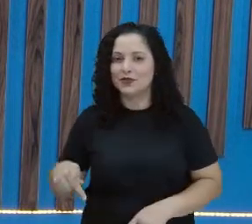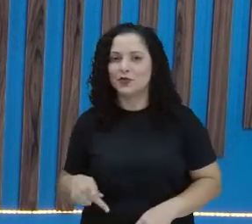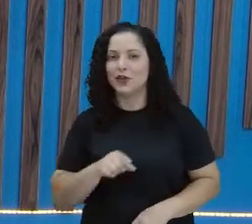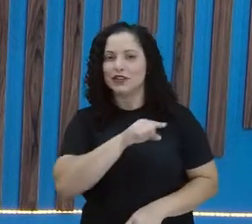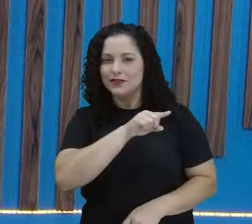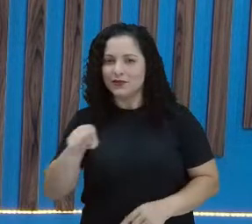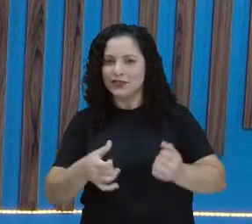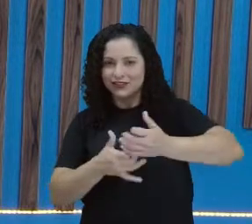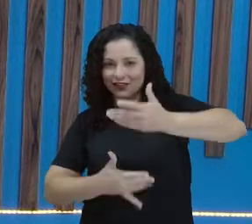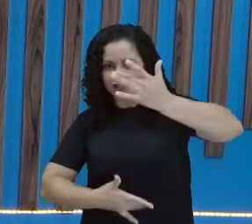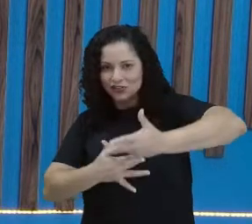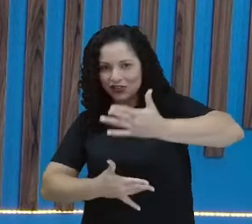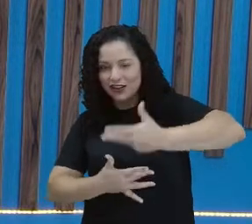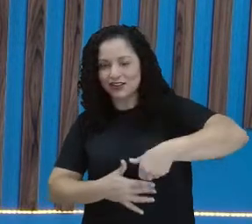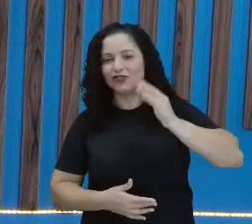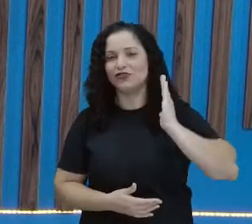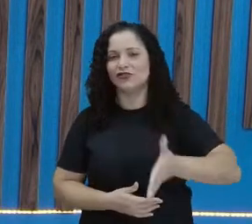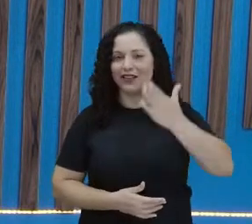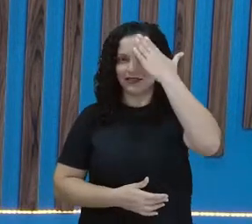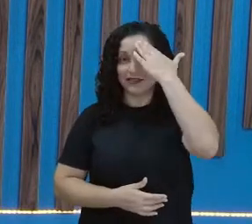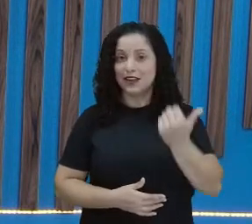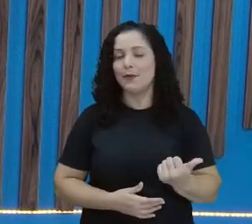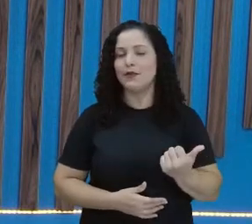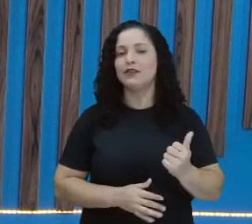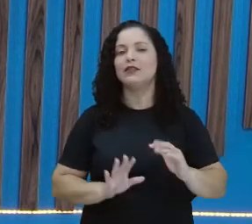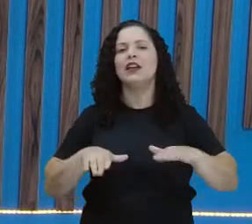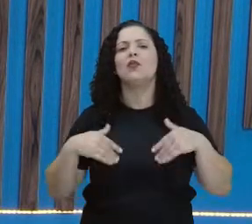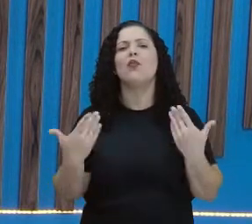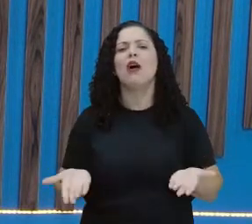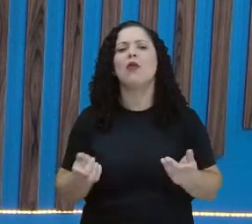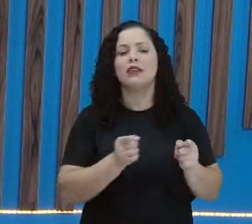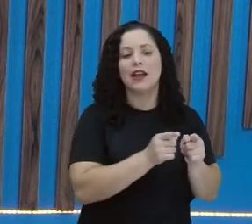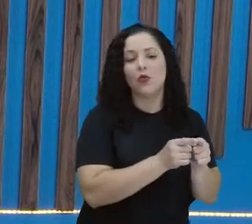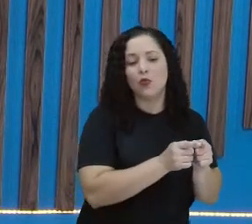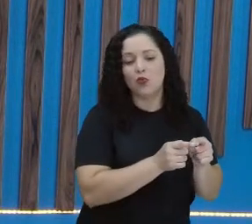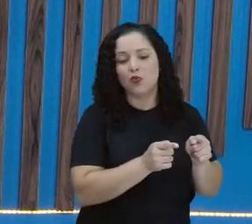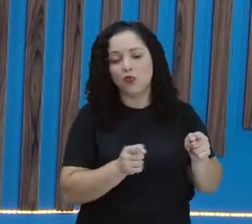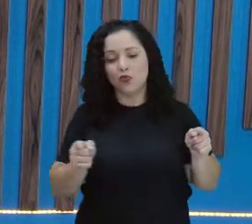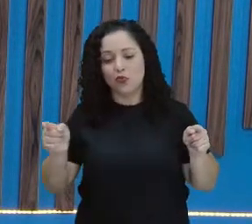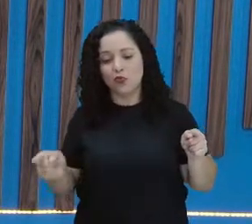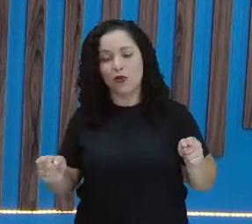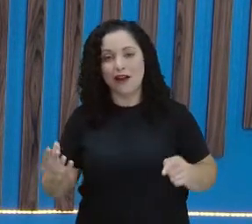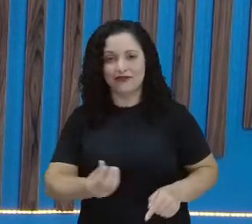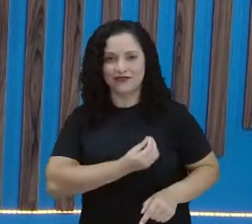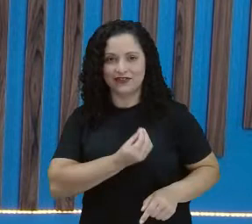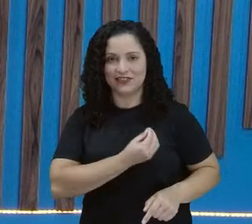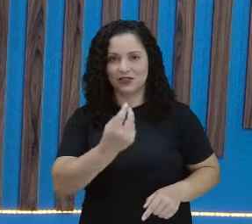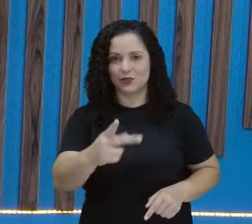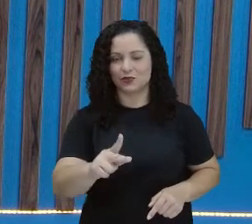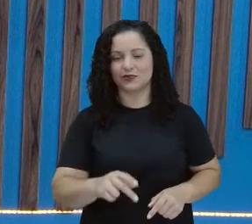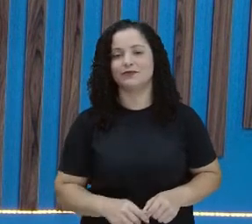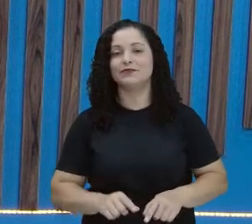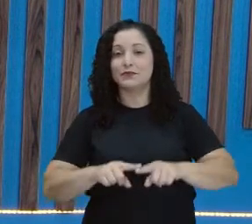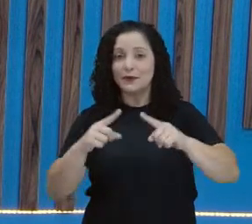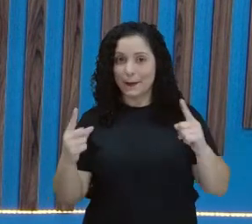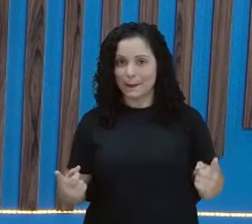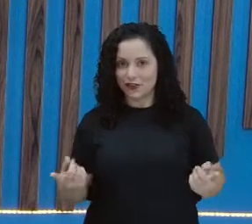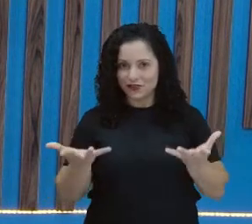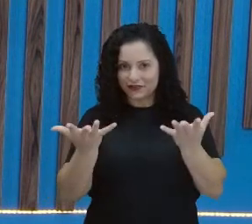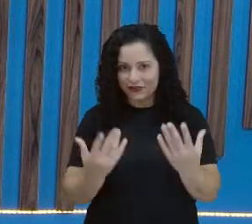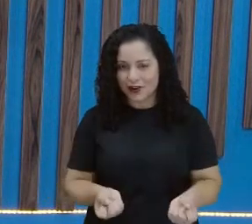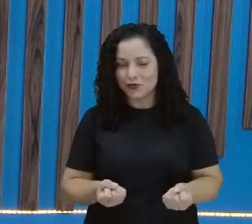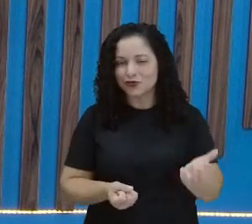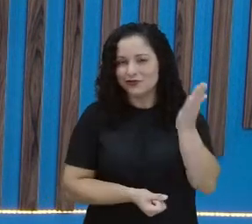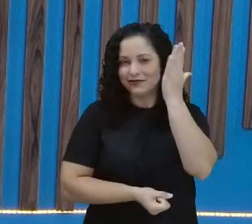você sabe aí qual é a fase da vida que você está. Mas, vamos aí falar um pouco, vamos